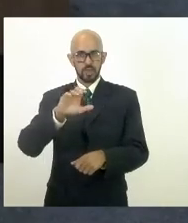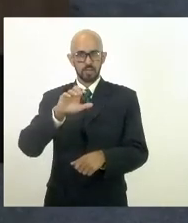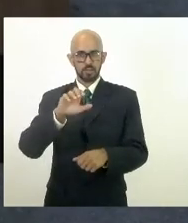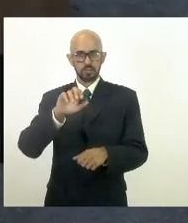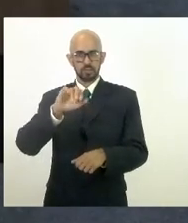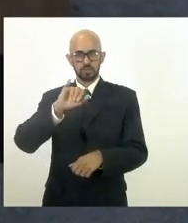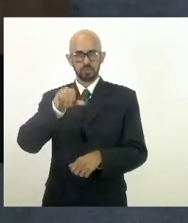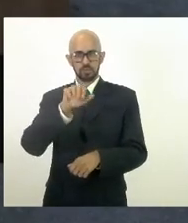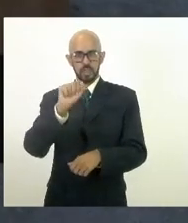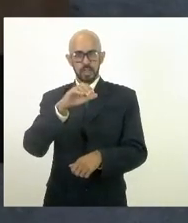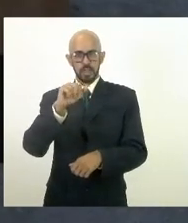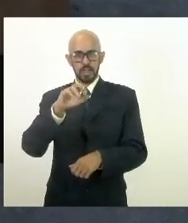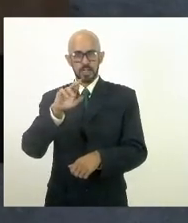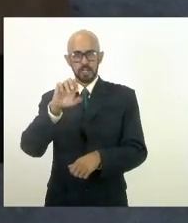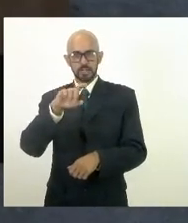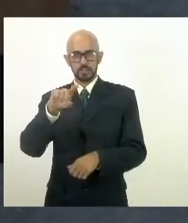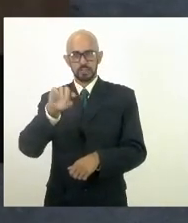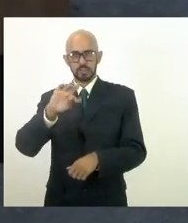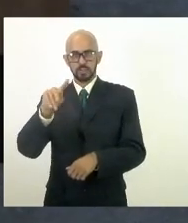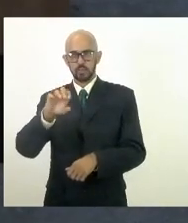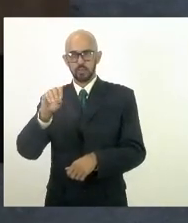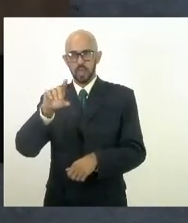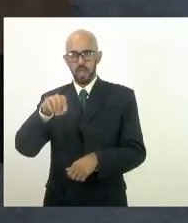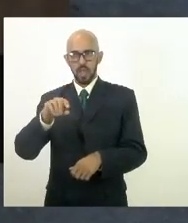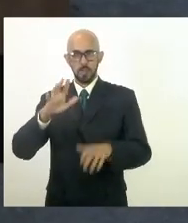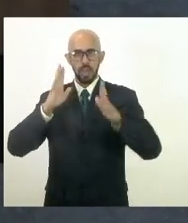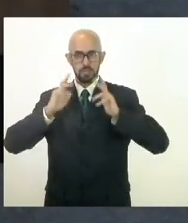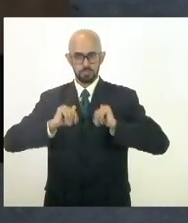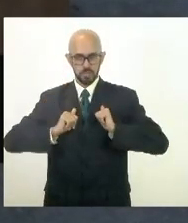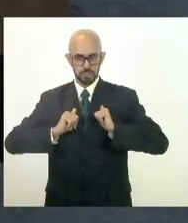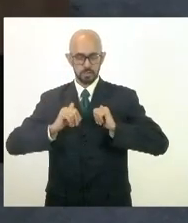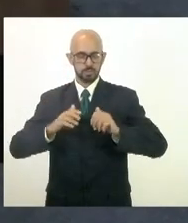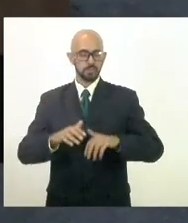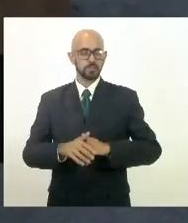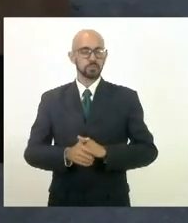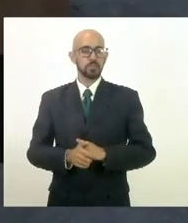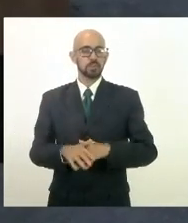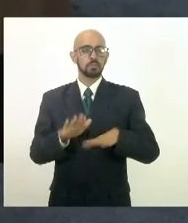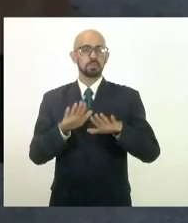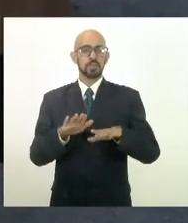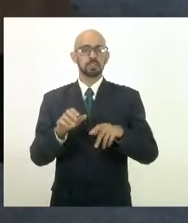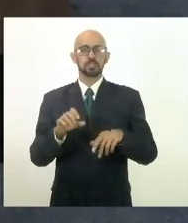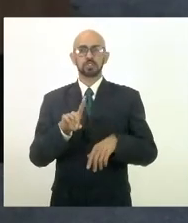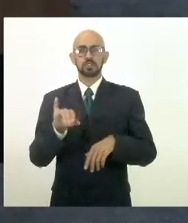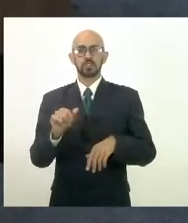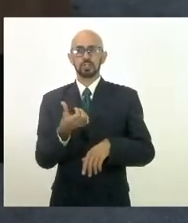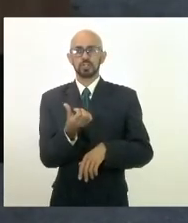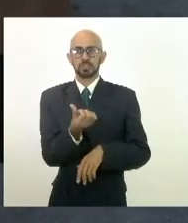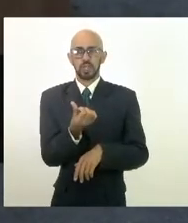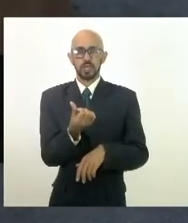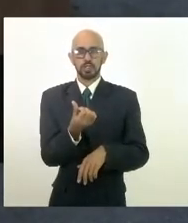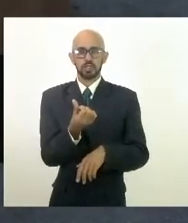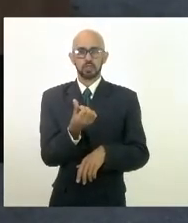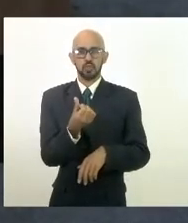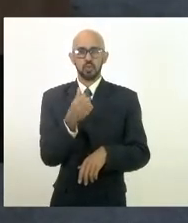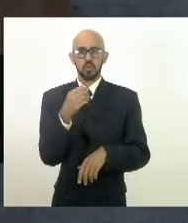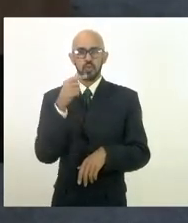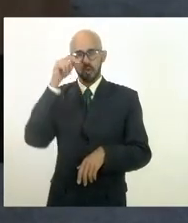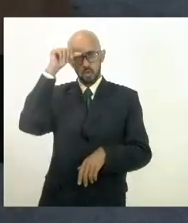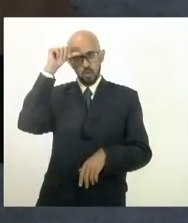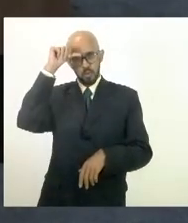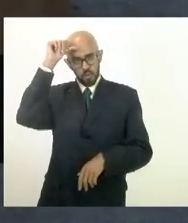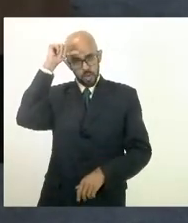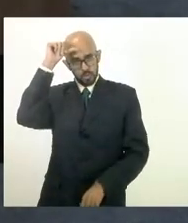faxina. Mas queria deixar registrado aqui também, presidente. Sexta-feira agora, dia 6, o governador esteve em campos e eu pude